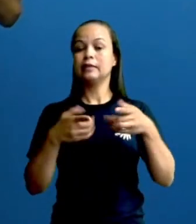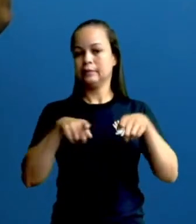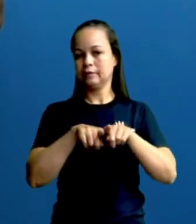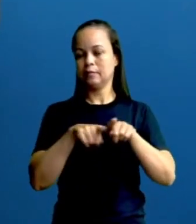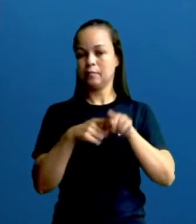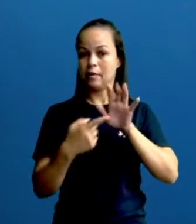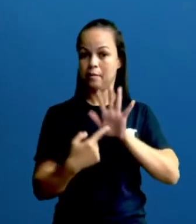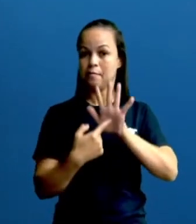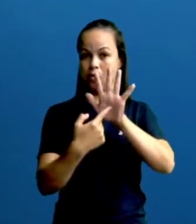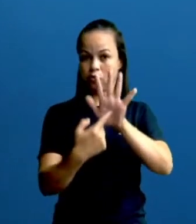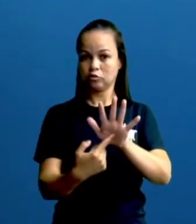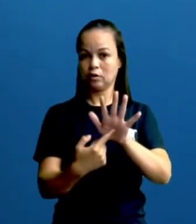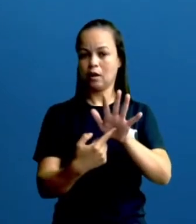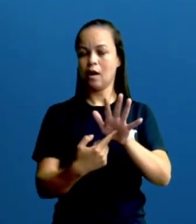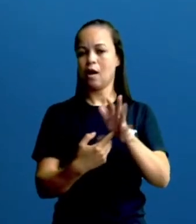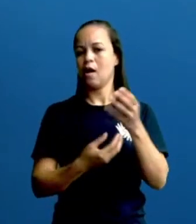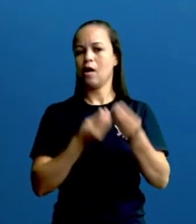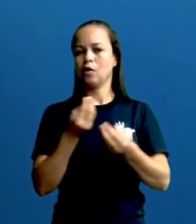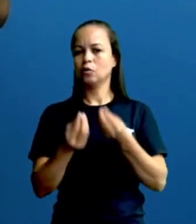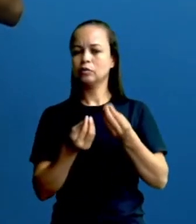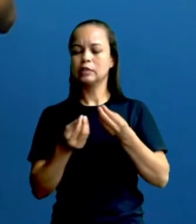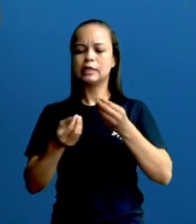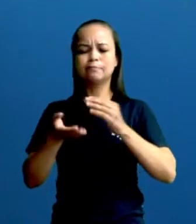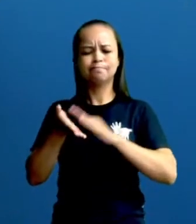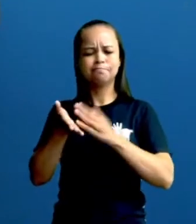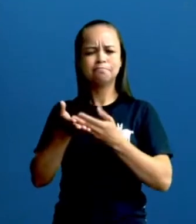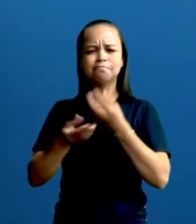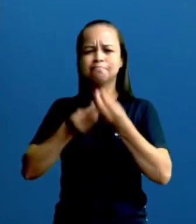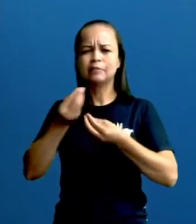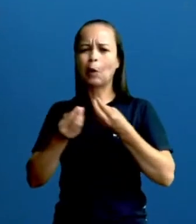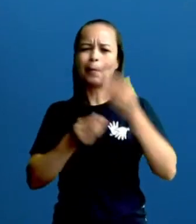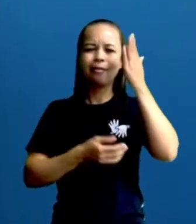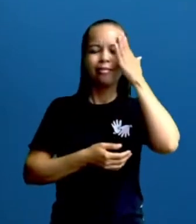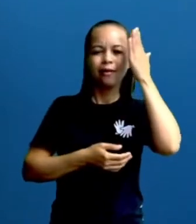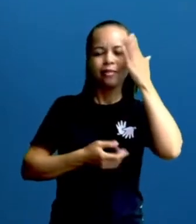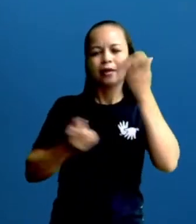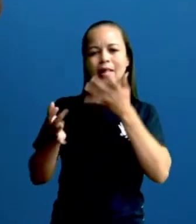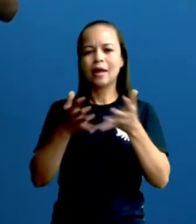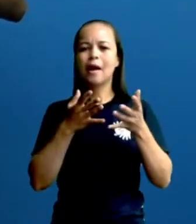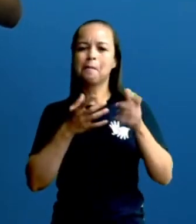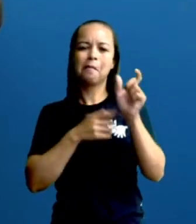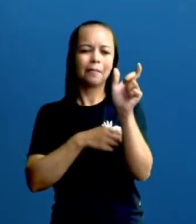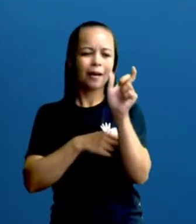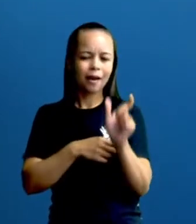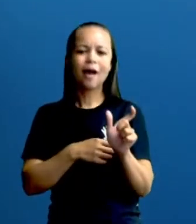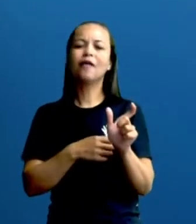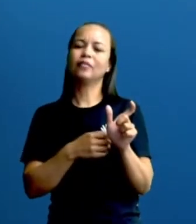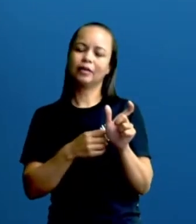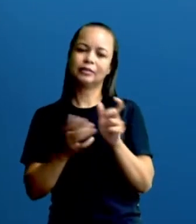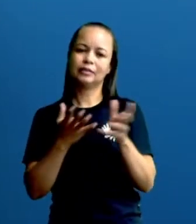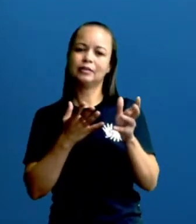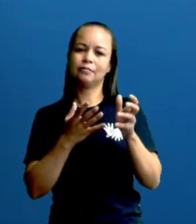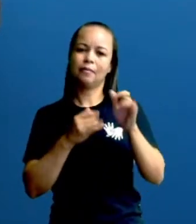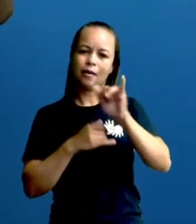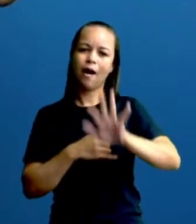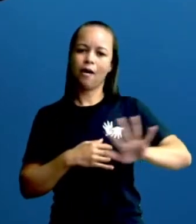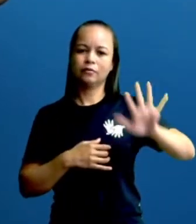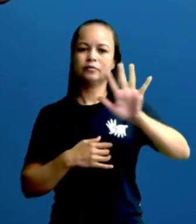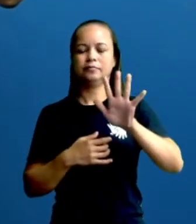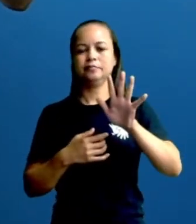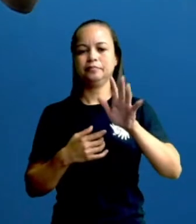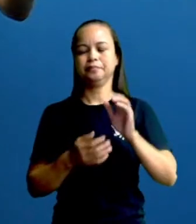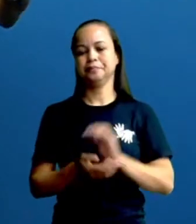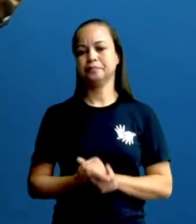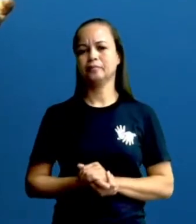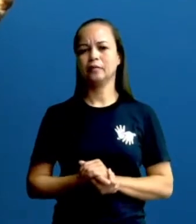mostrar formas de interpretá-las através de palavras-chave e imagens, é isso mesmo. Gente, quando a gente fala de tirinha, a gente